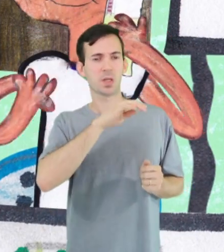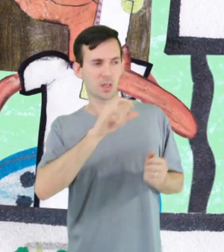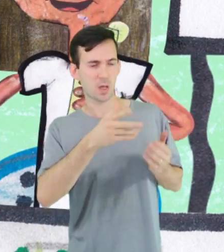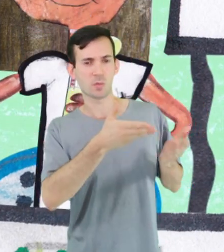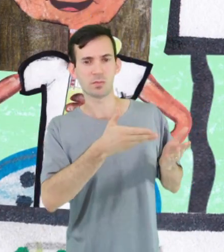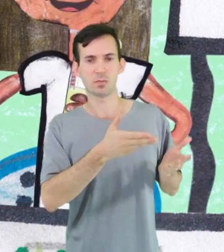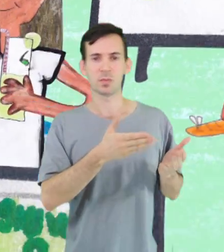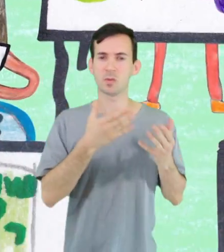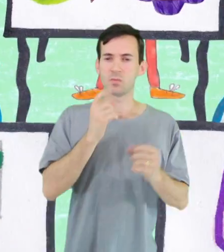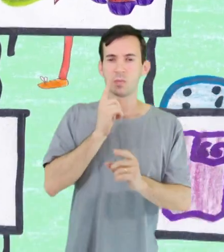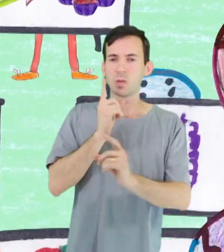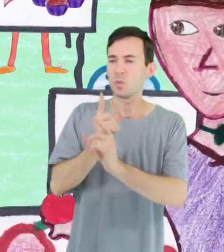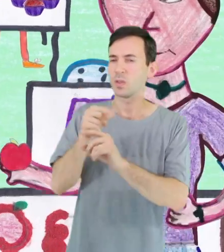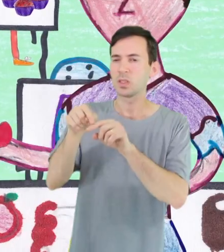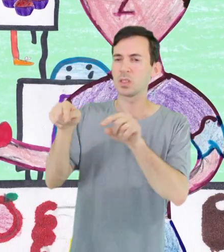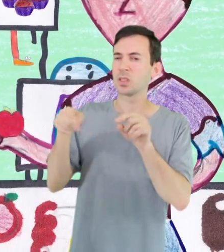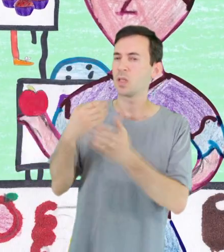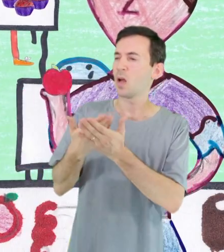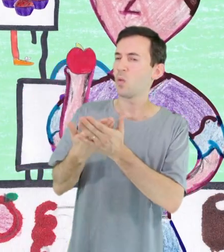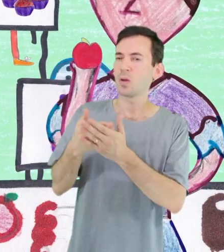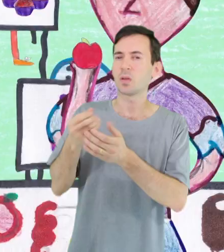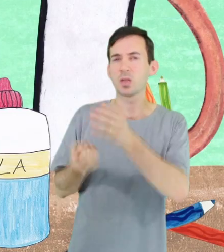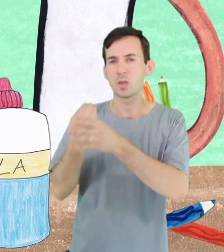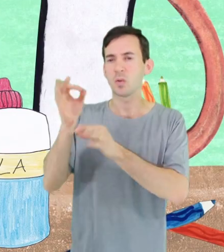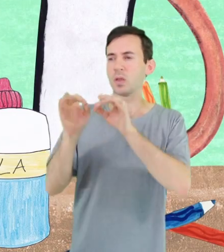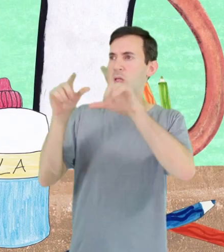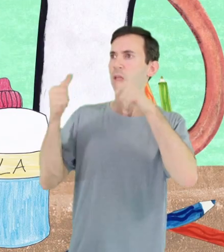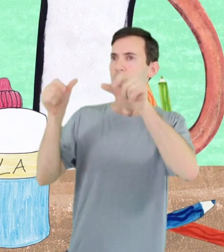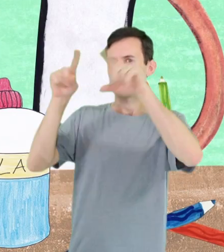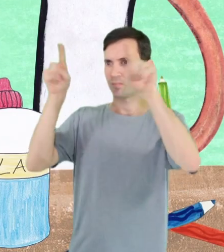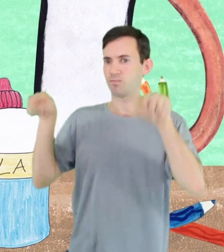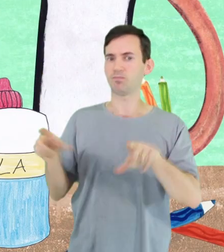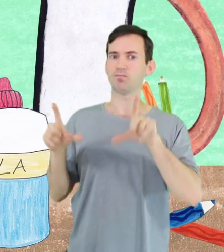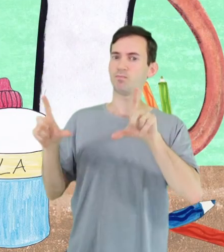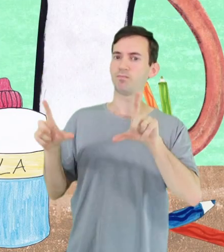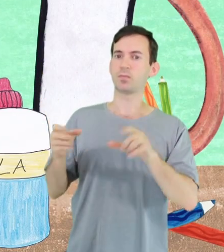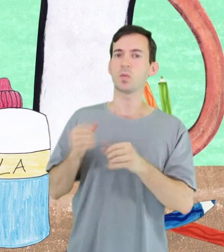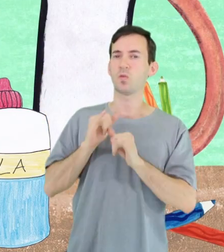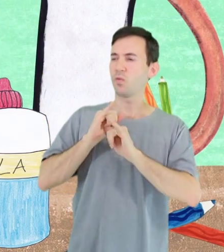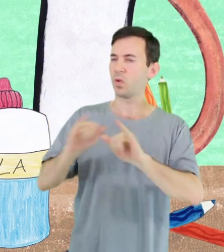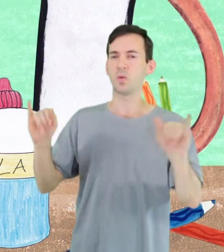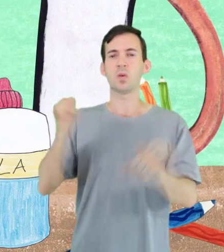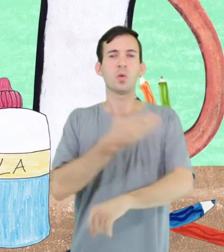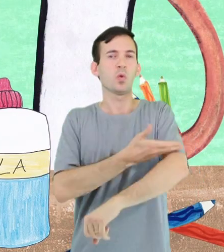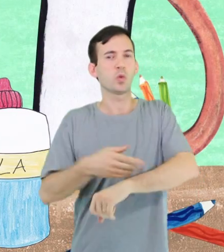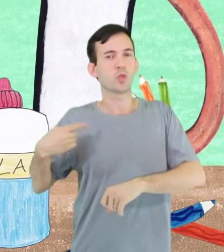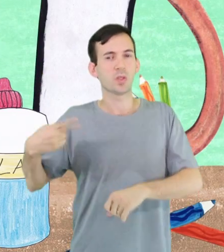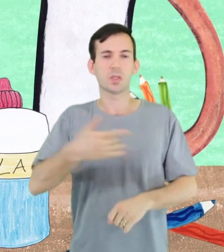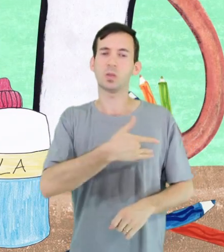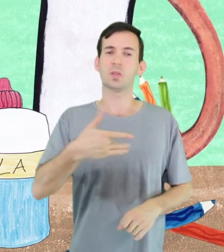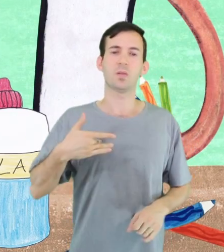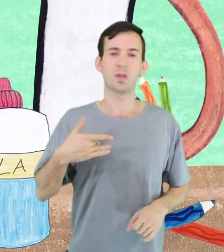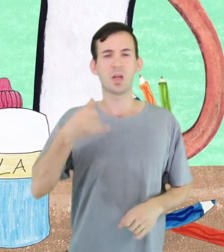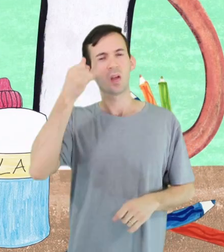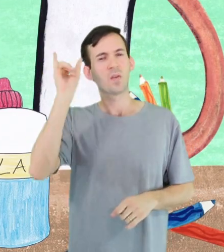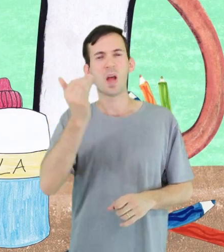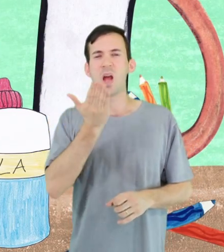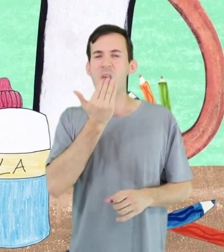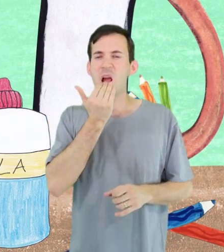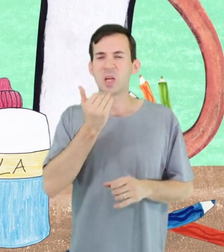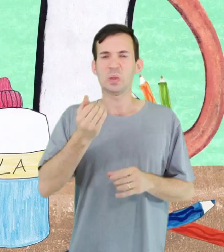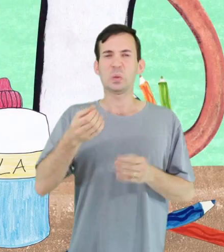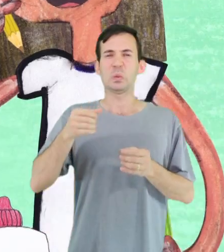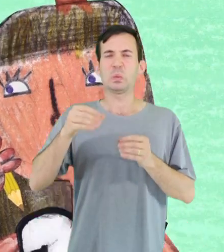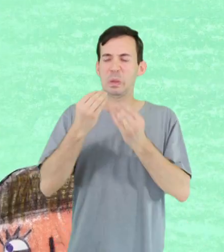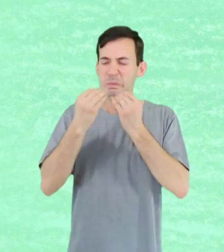Estou nessa com você, Miguel. Eles se encontraram depois da aula e criaram um cartaz informando que para ter uma